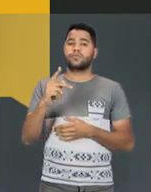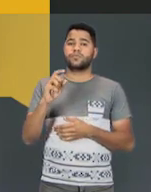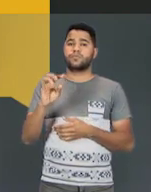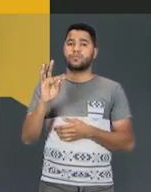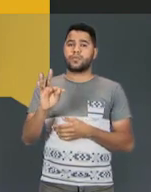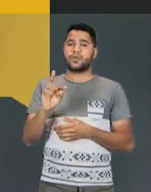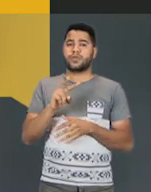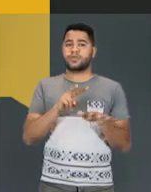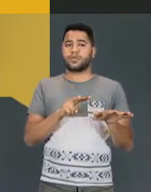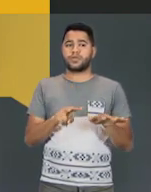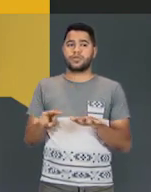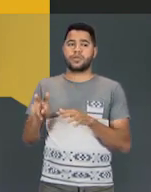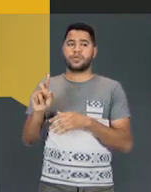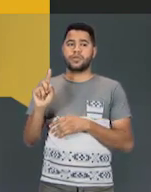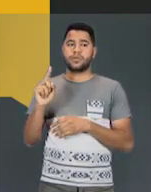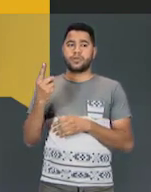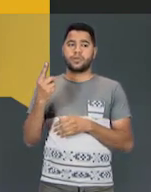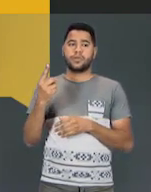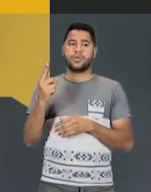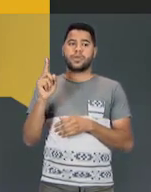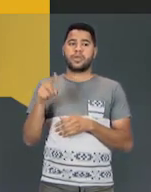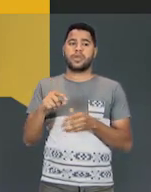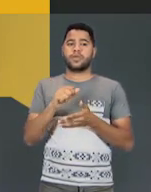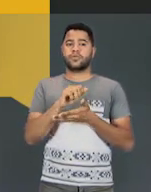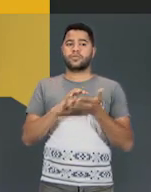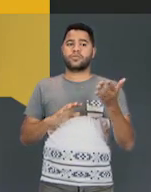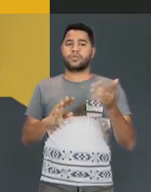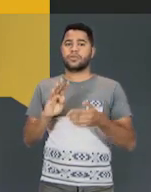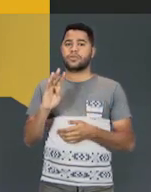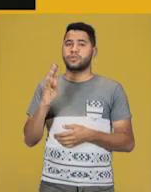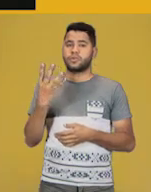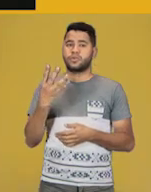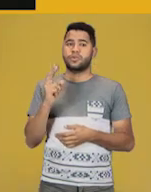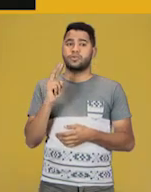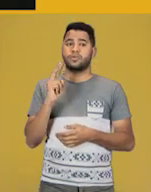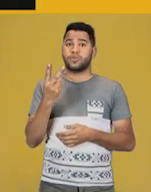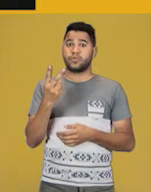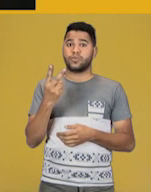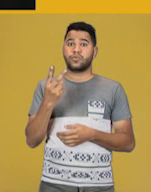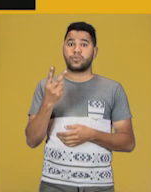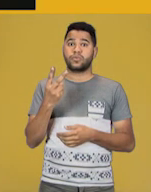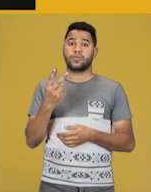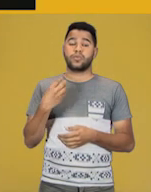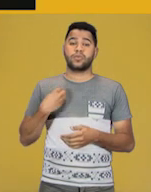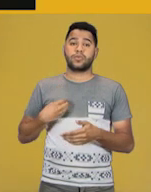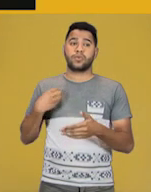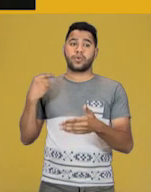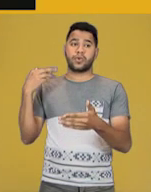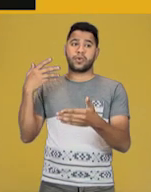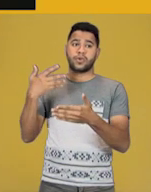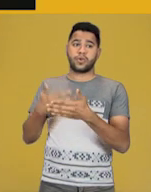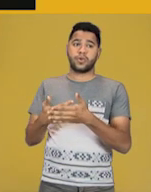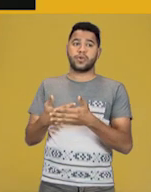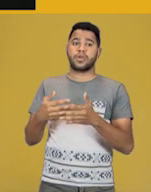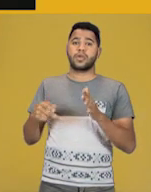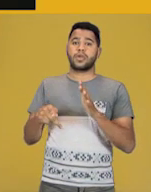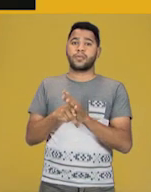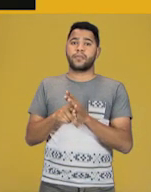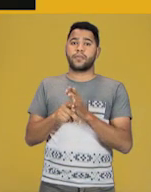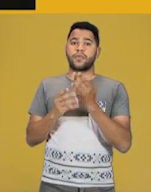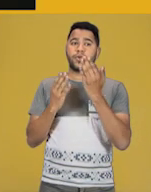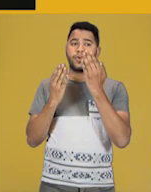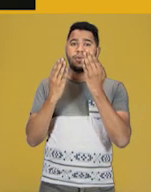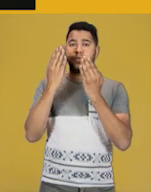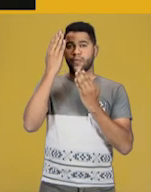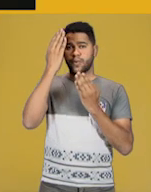semana 1, na atividade 4. Então, temos aí duas biografias, do Van Gogh e do